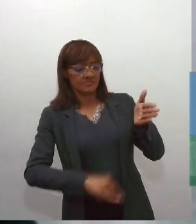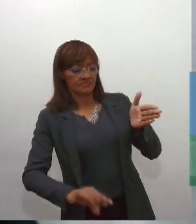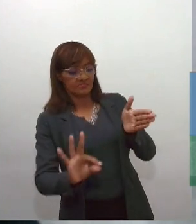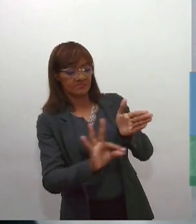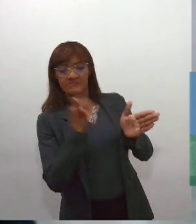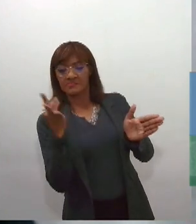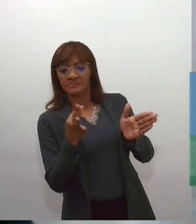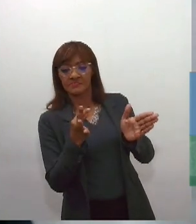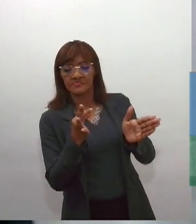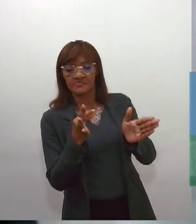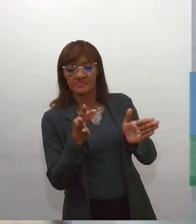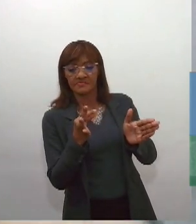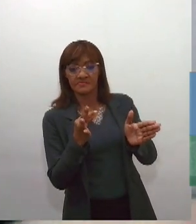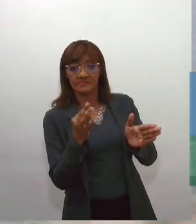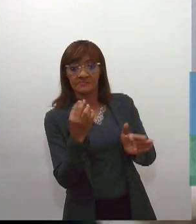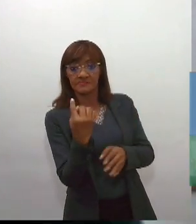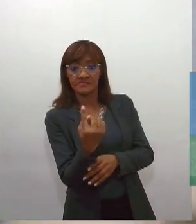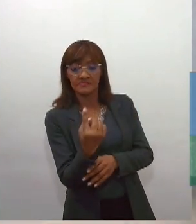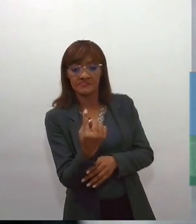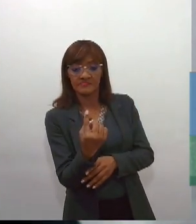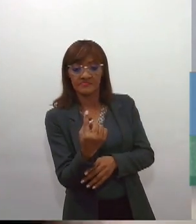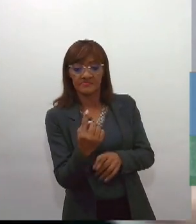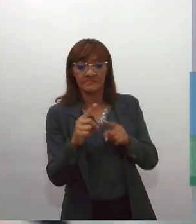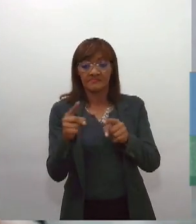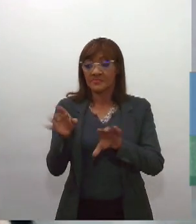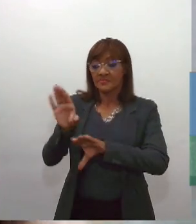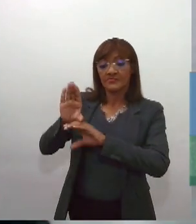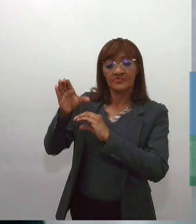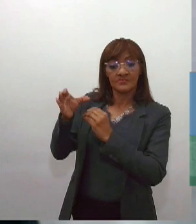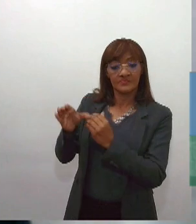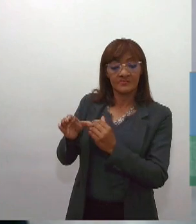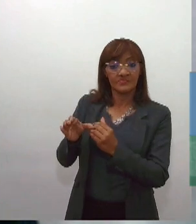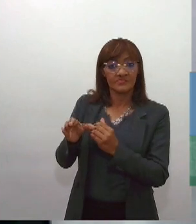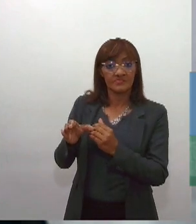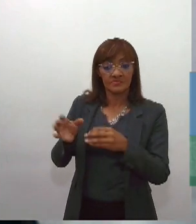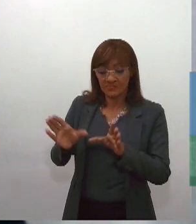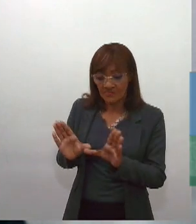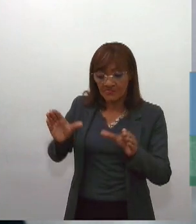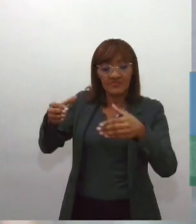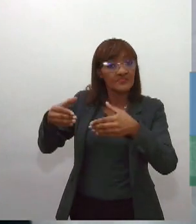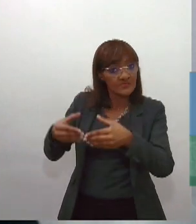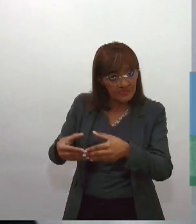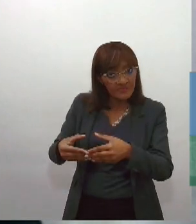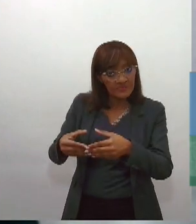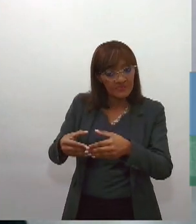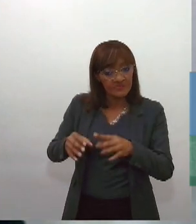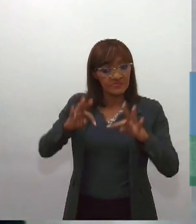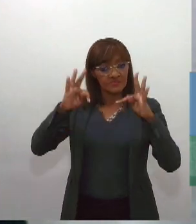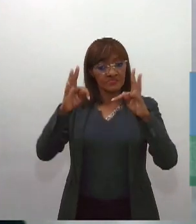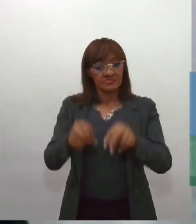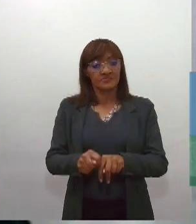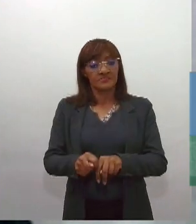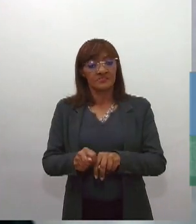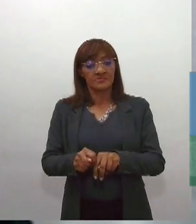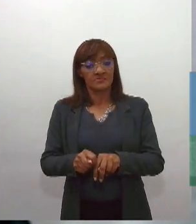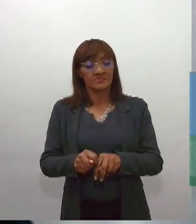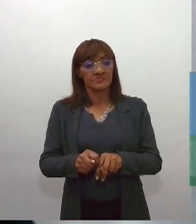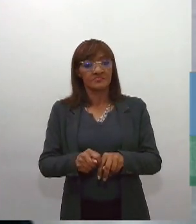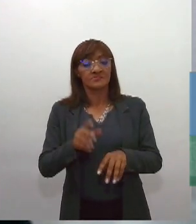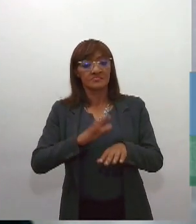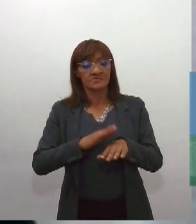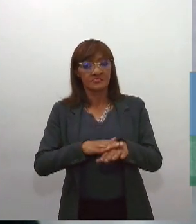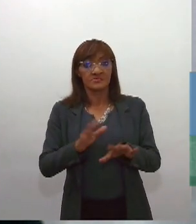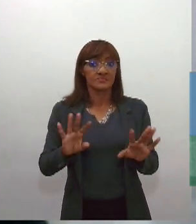decide. E uma decisão colegiada é quando ele decide com a sua turma, com o seu grupo, ou seja, leva para o colegiado, ou ou para uma turma ou para o plenário.